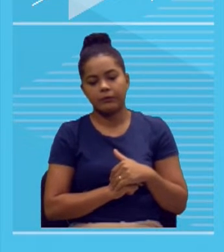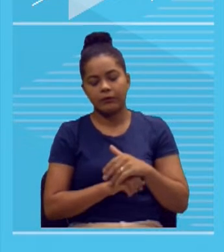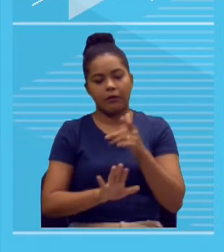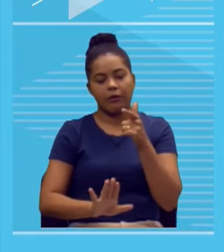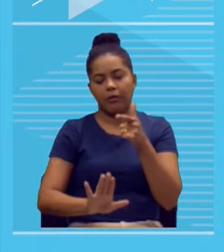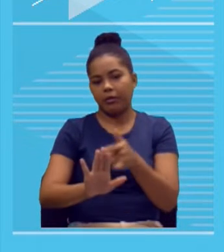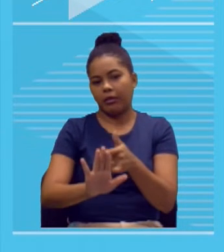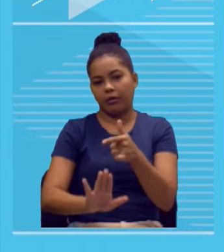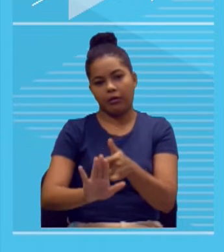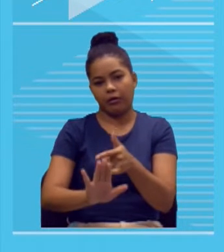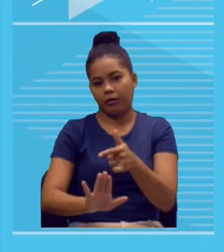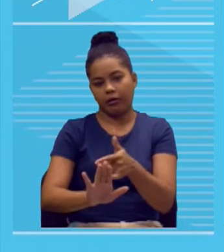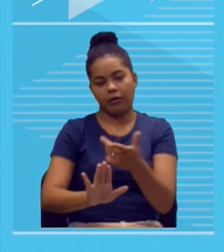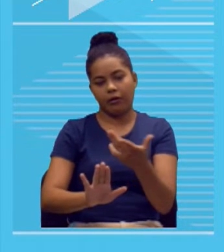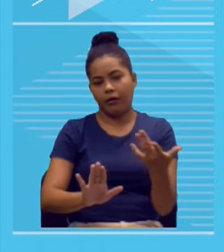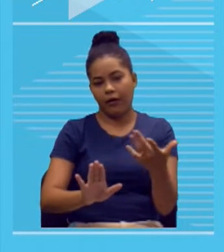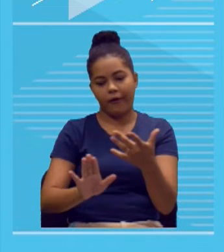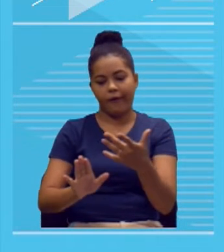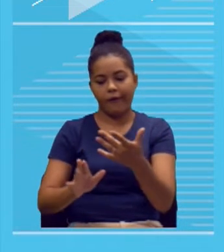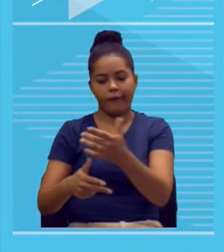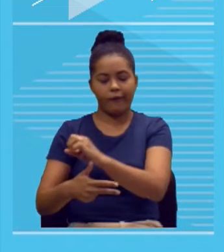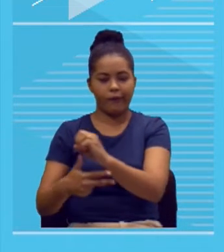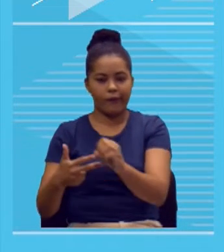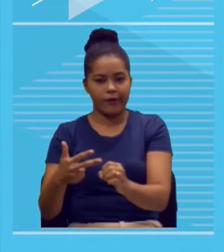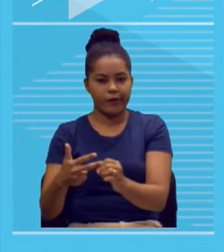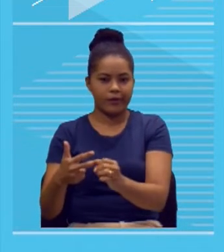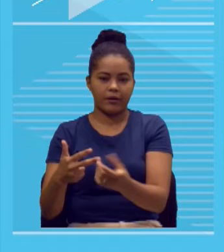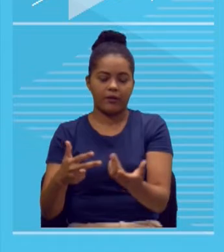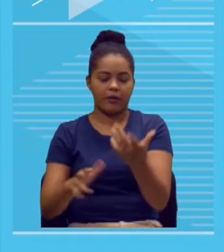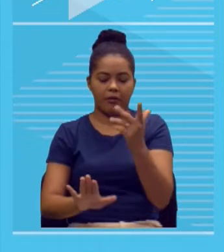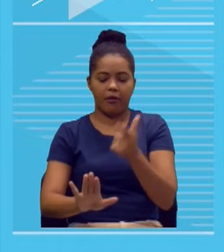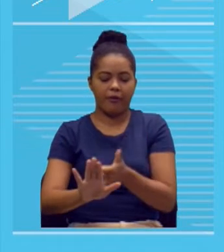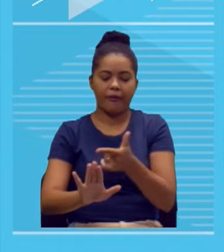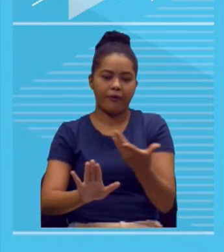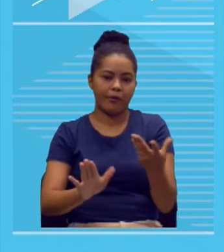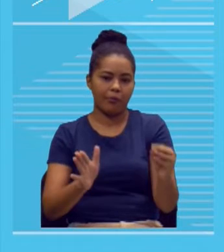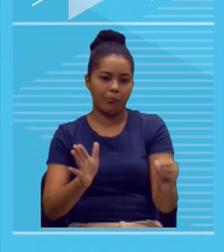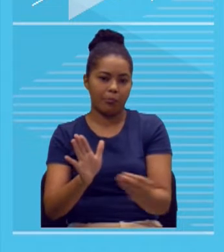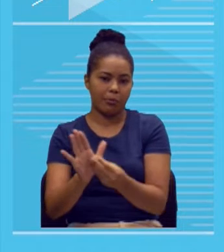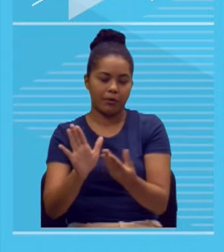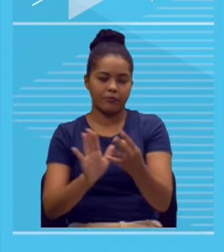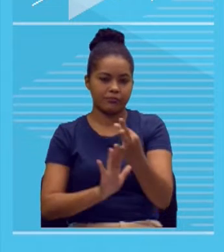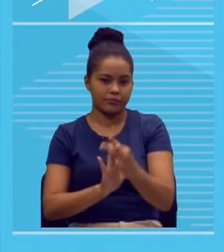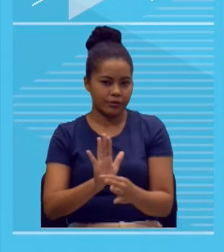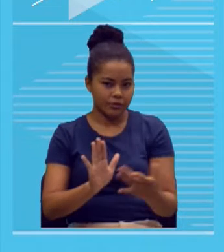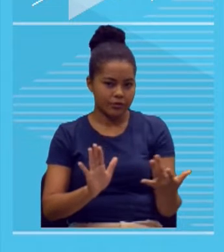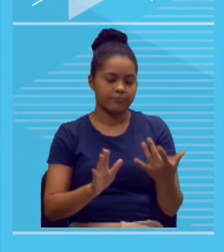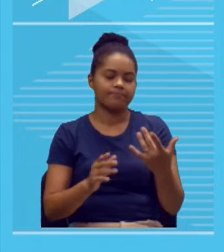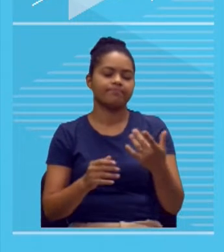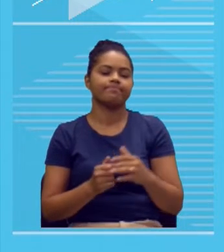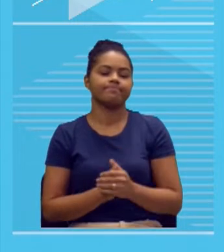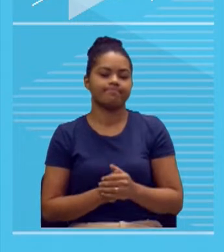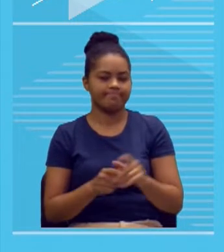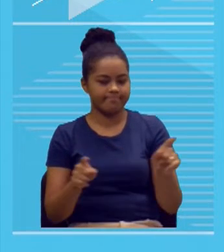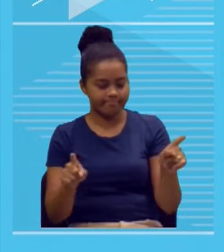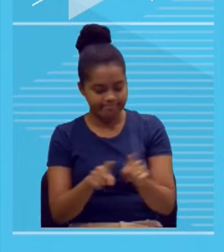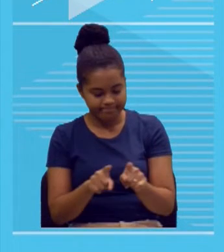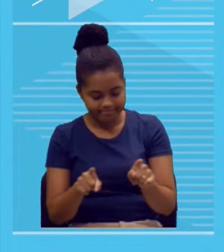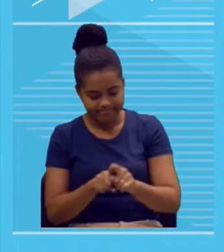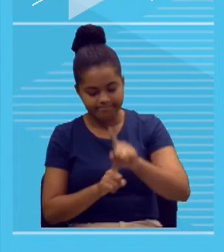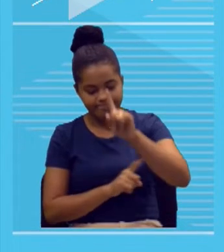deboche do exame, né? Ou uma forma de testar, como eu disse. produzir parte